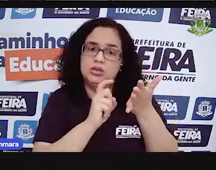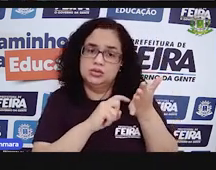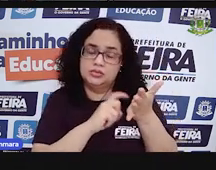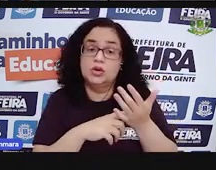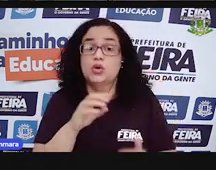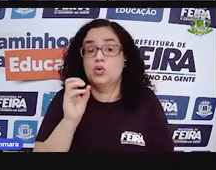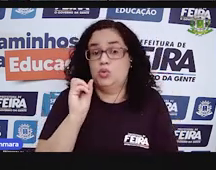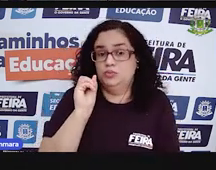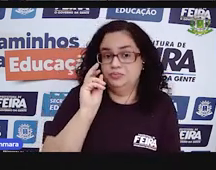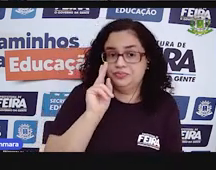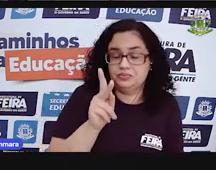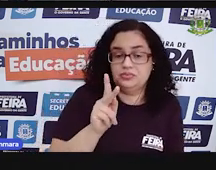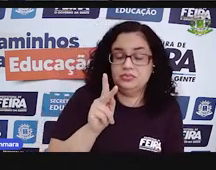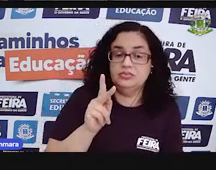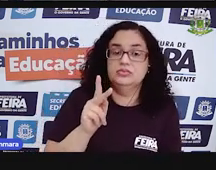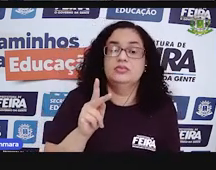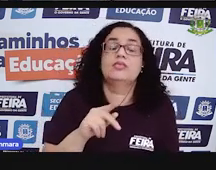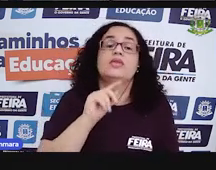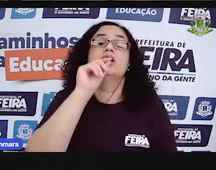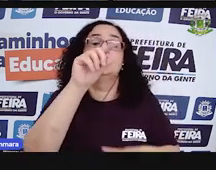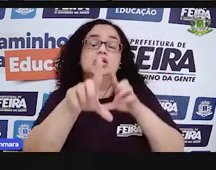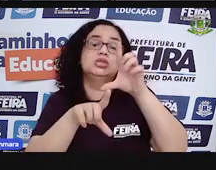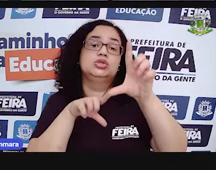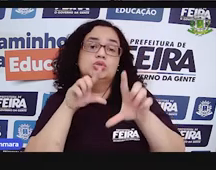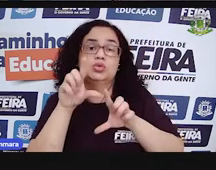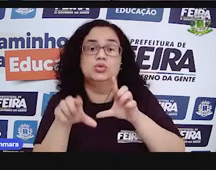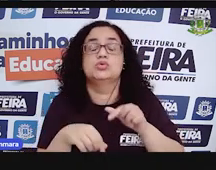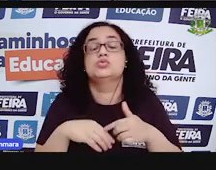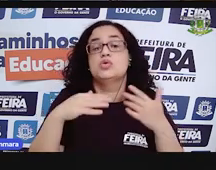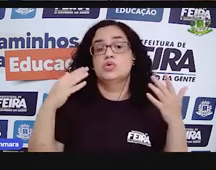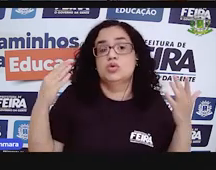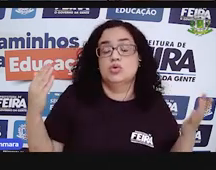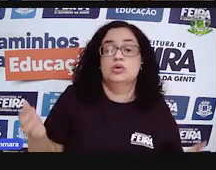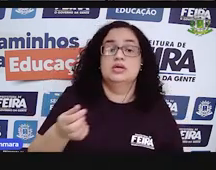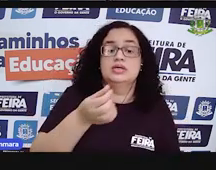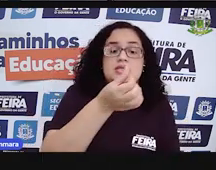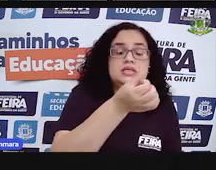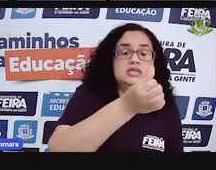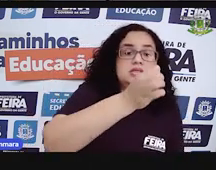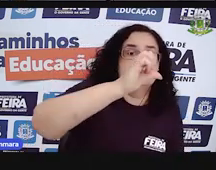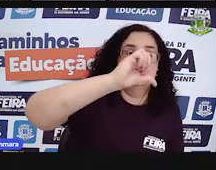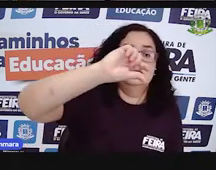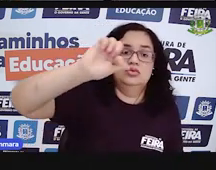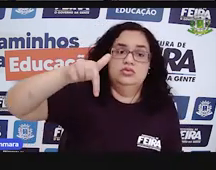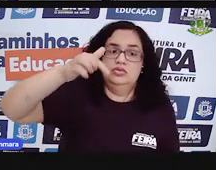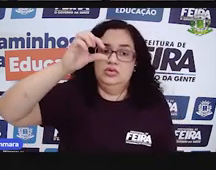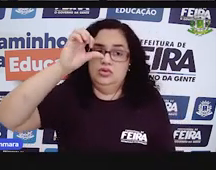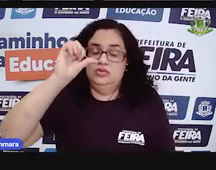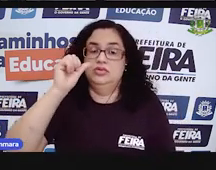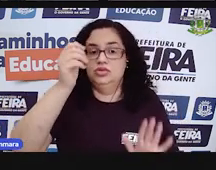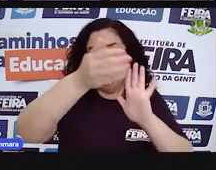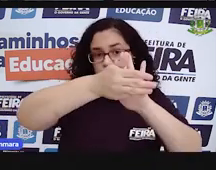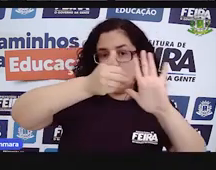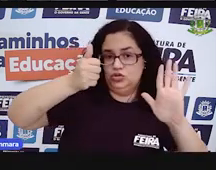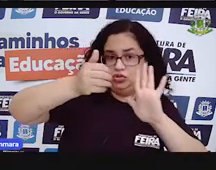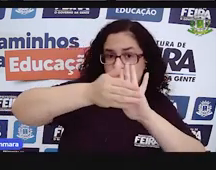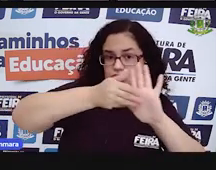Certo? E faz aí. Escolhe uma das formas. Ou você pega o 690,9 e vai tirando de um por um.